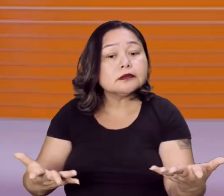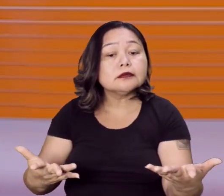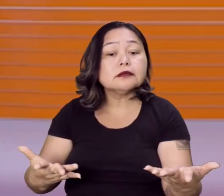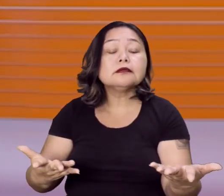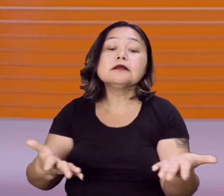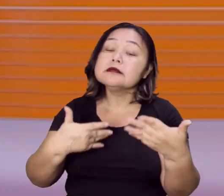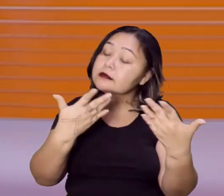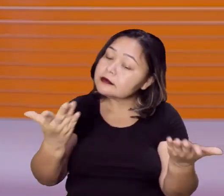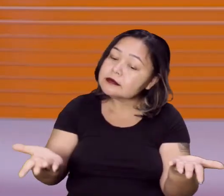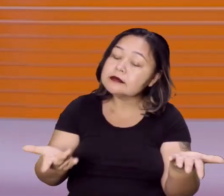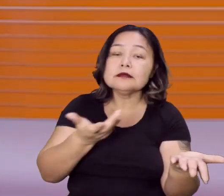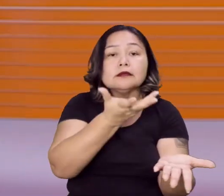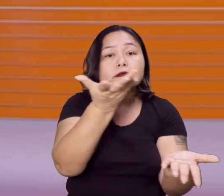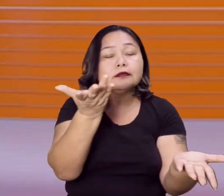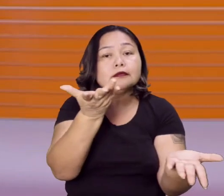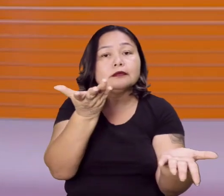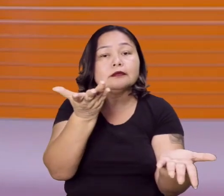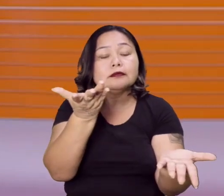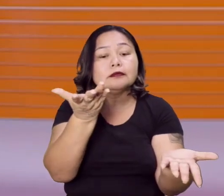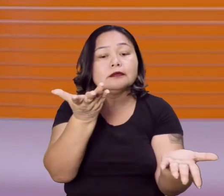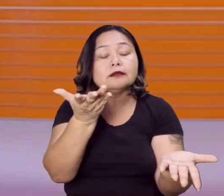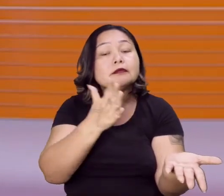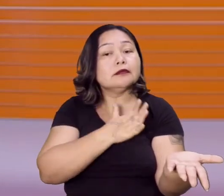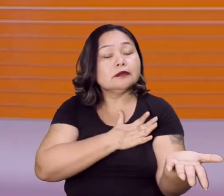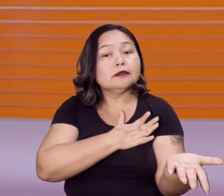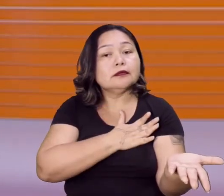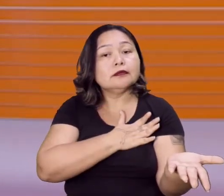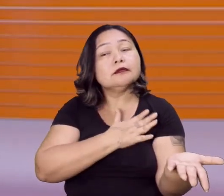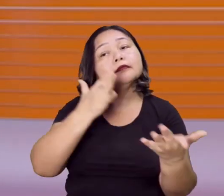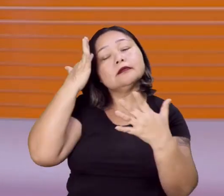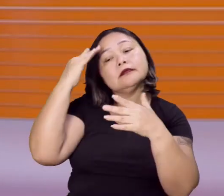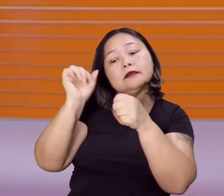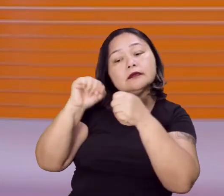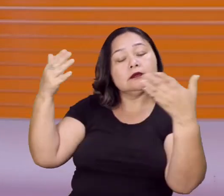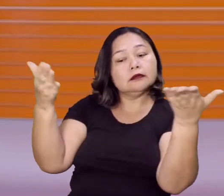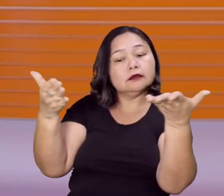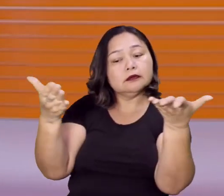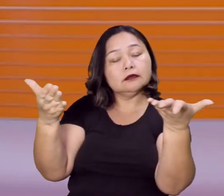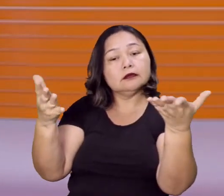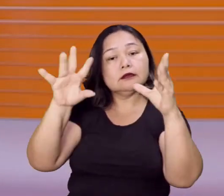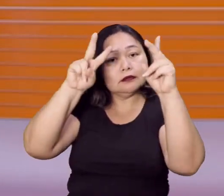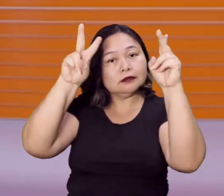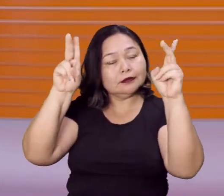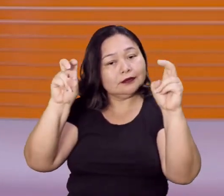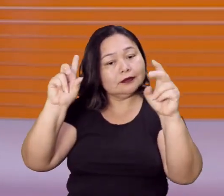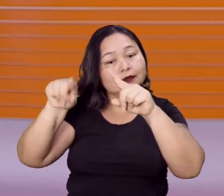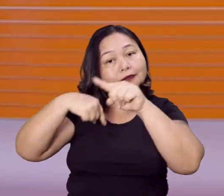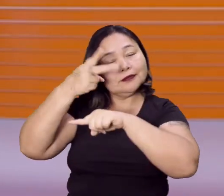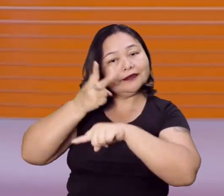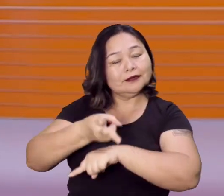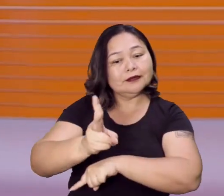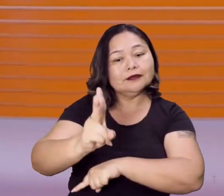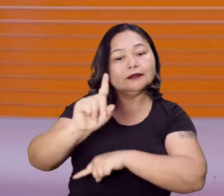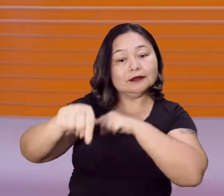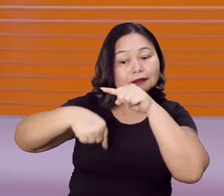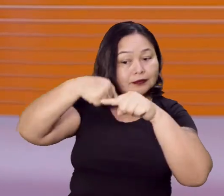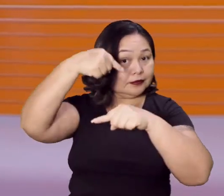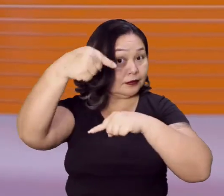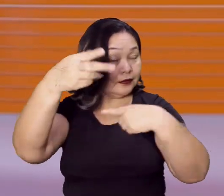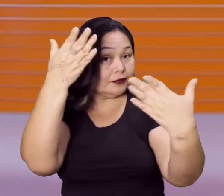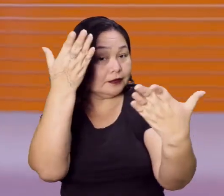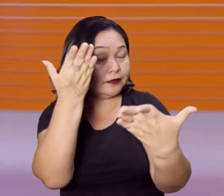Então, gente, é isso. Espero que vocês tenham gostado de refletir comigo hoje sobre esse assunto. E a gente continua esse assunto na